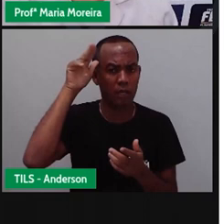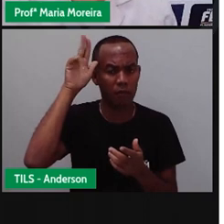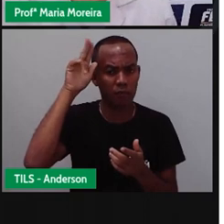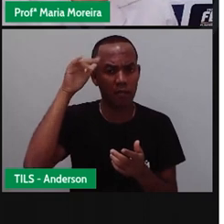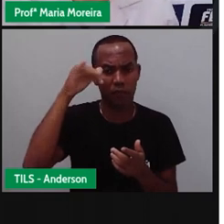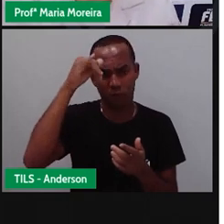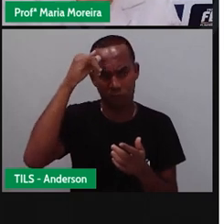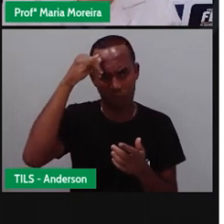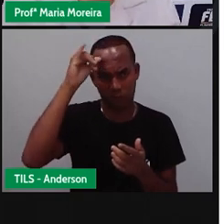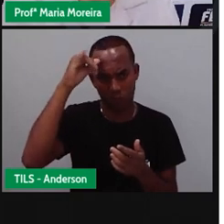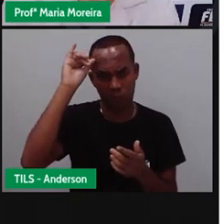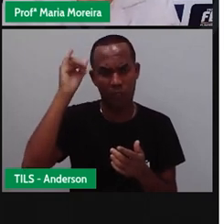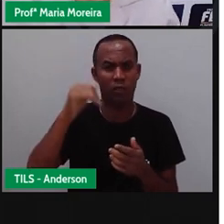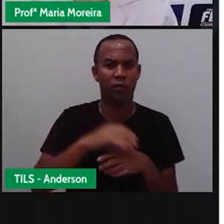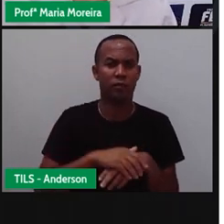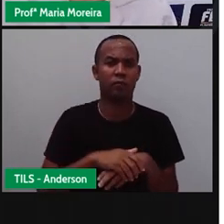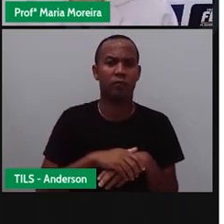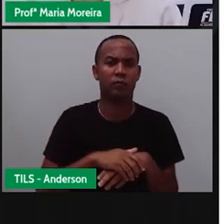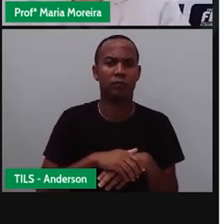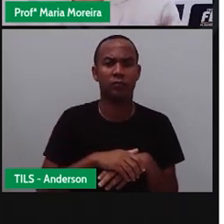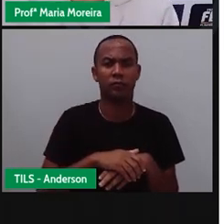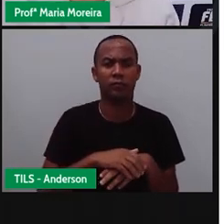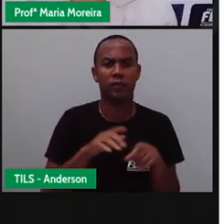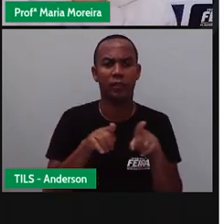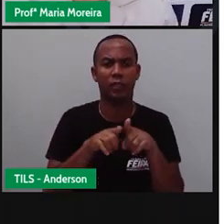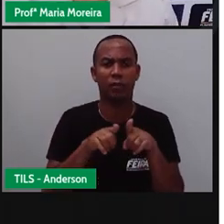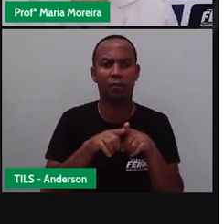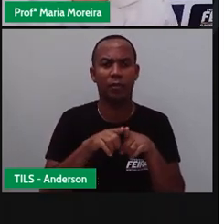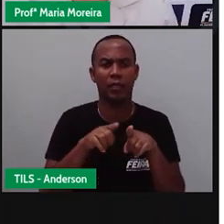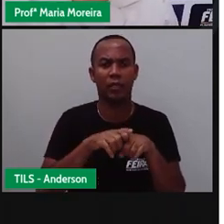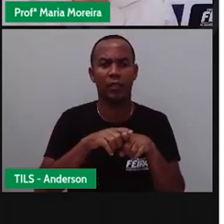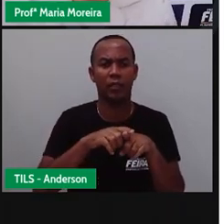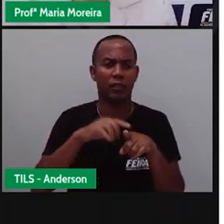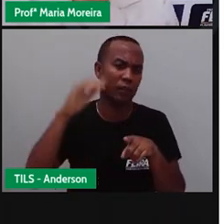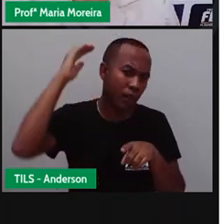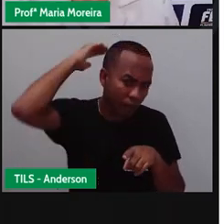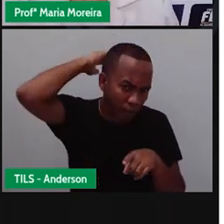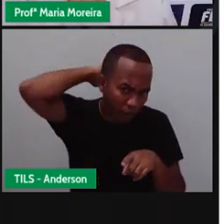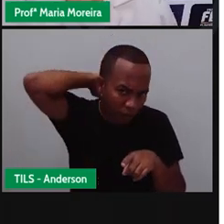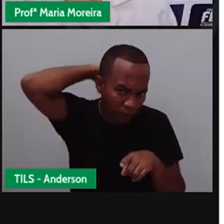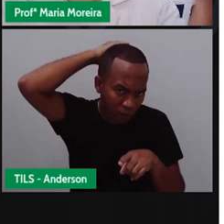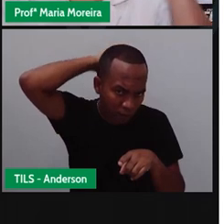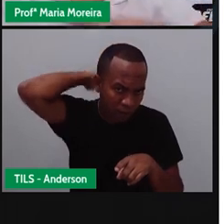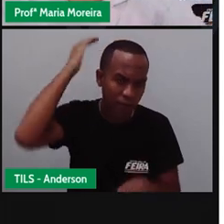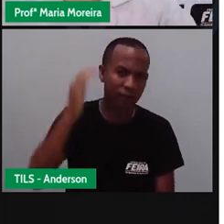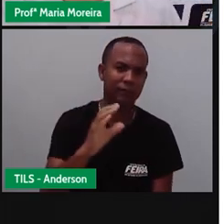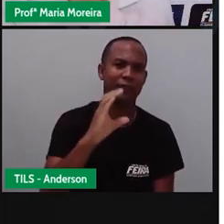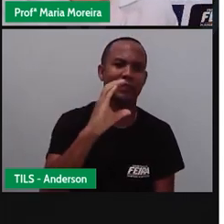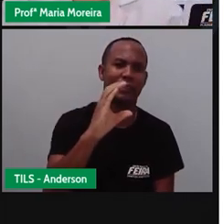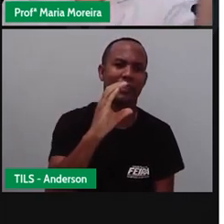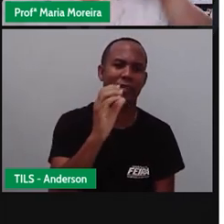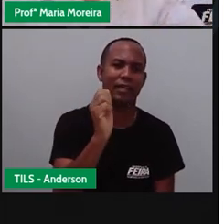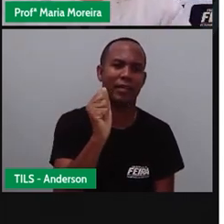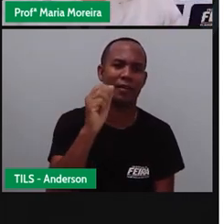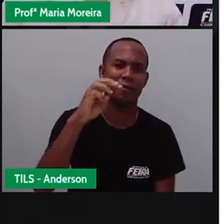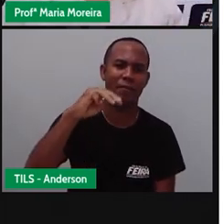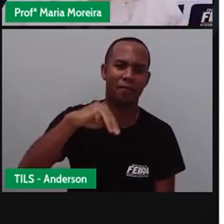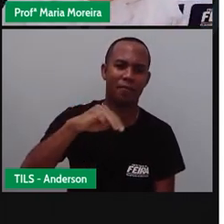o boi. Ah, sim, o camelo, né? Não é comum aqui para a gente, mas, né? Lá no Egito, lá